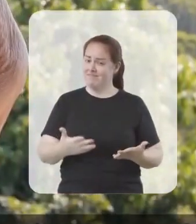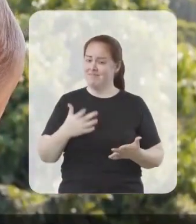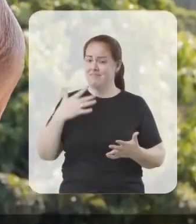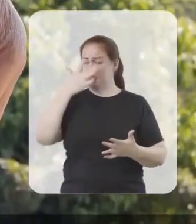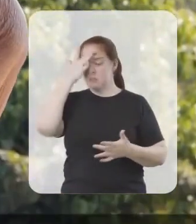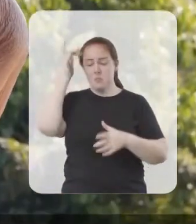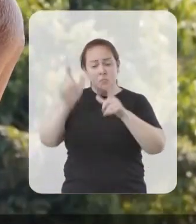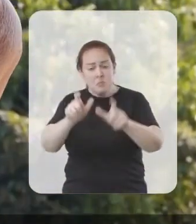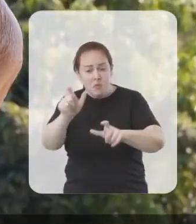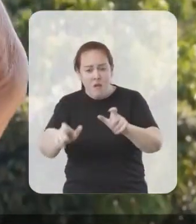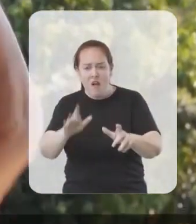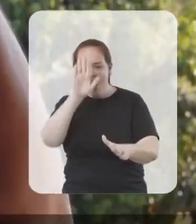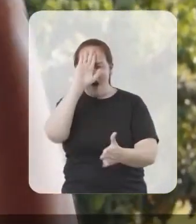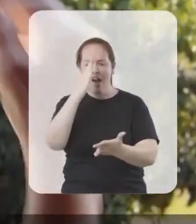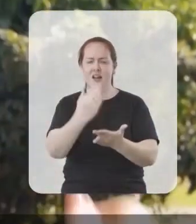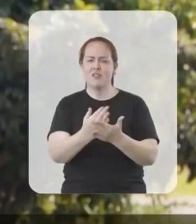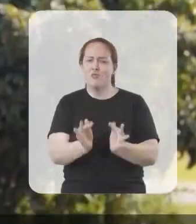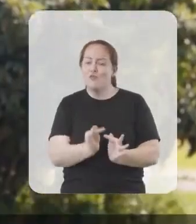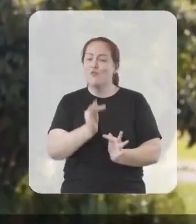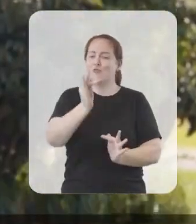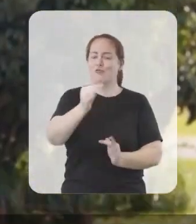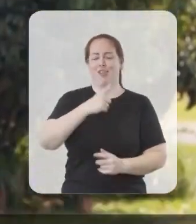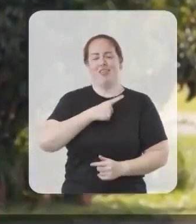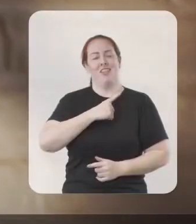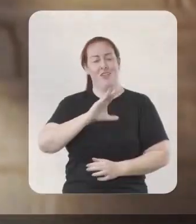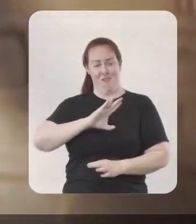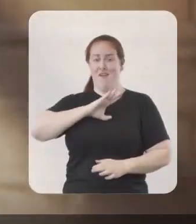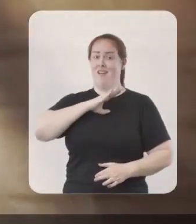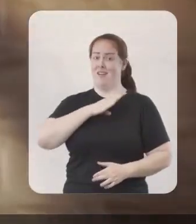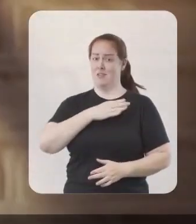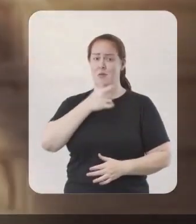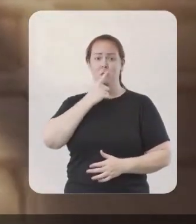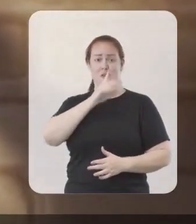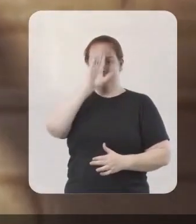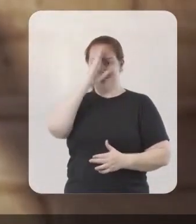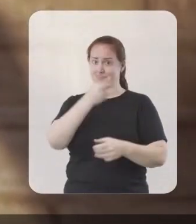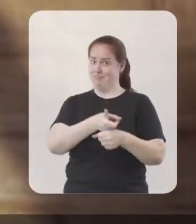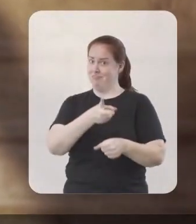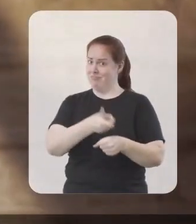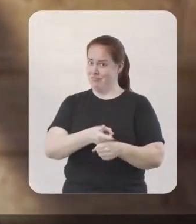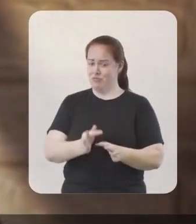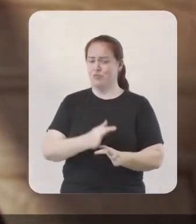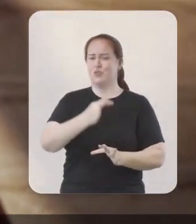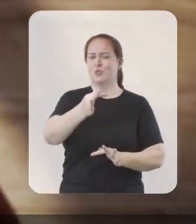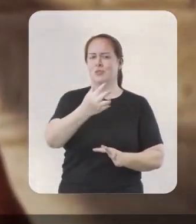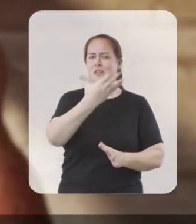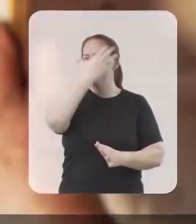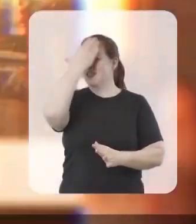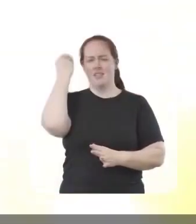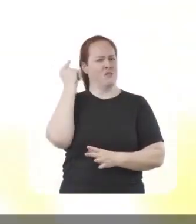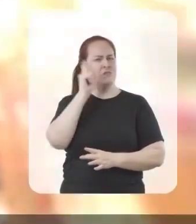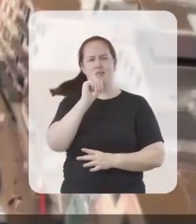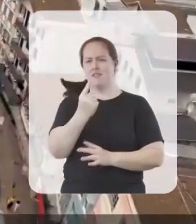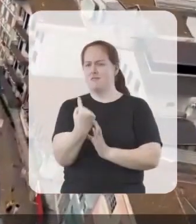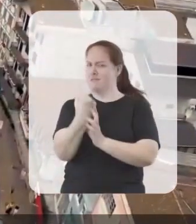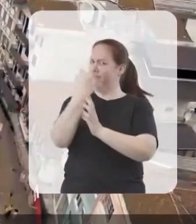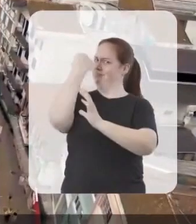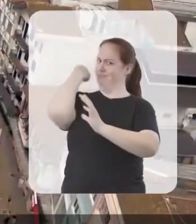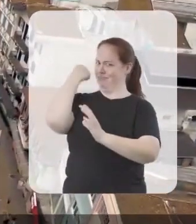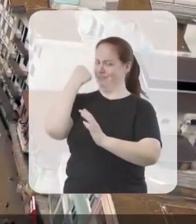é gente que crê no amanhã, que tem coragem para acreditar no futuro sem esquecer do seu passado.